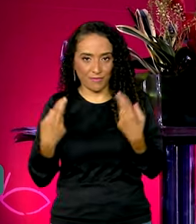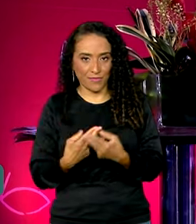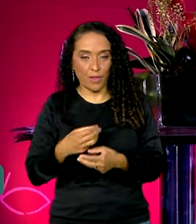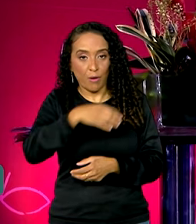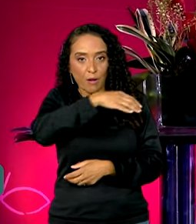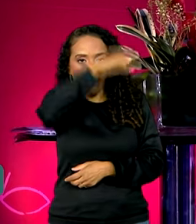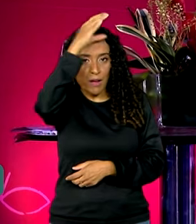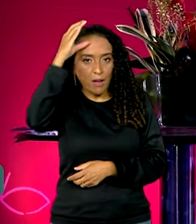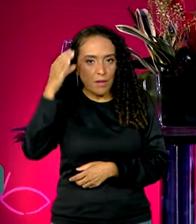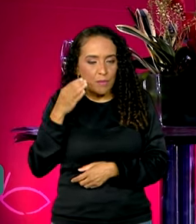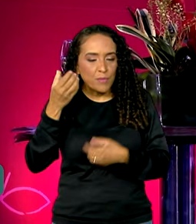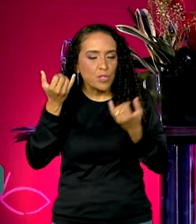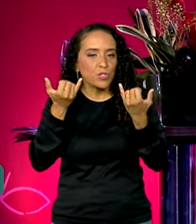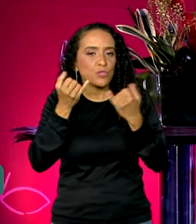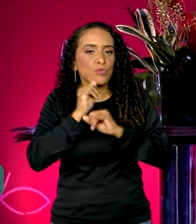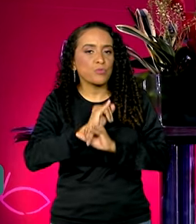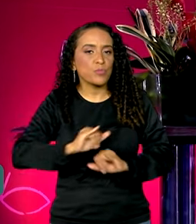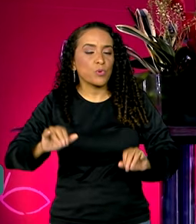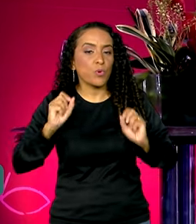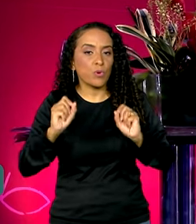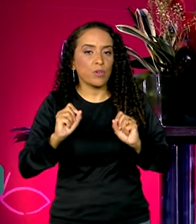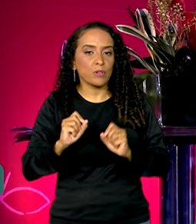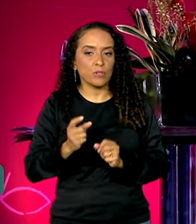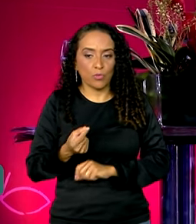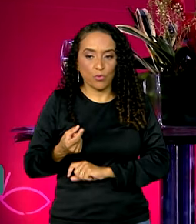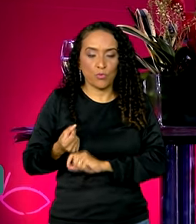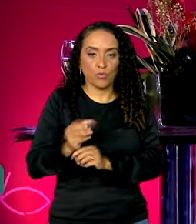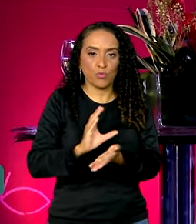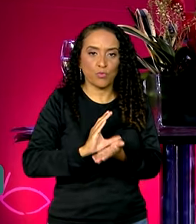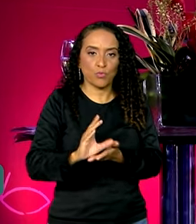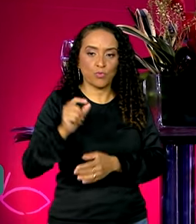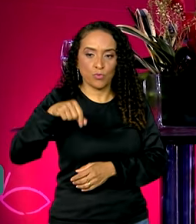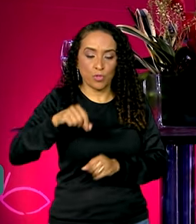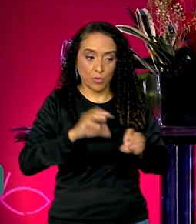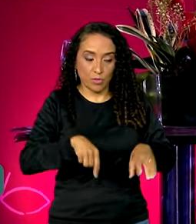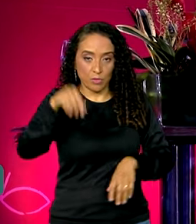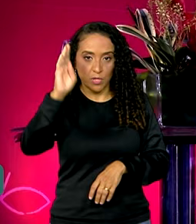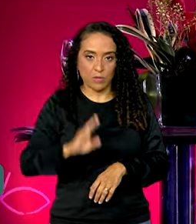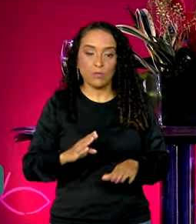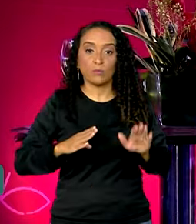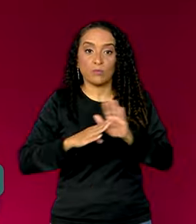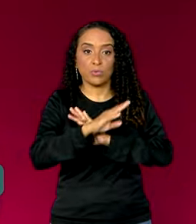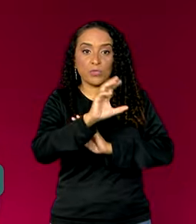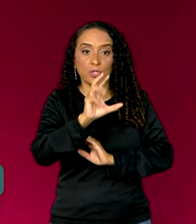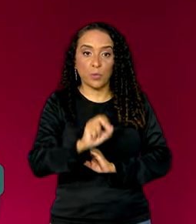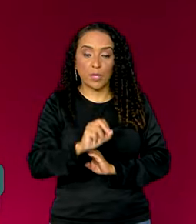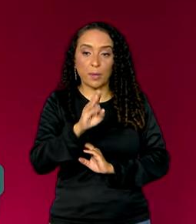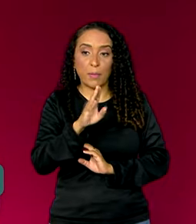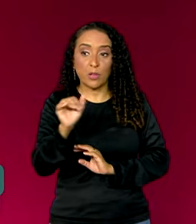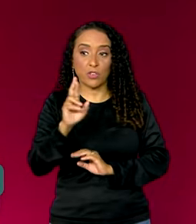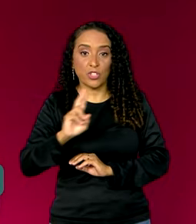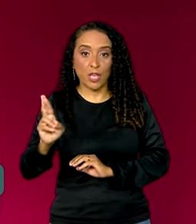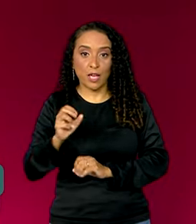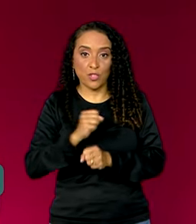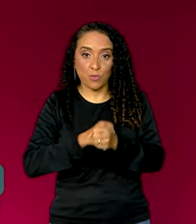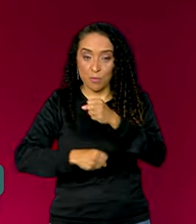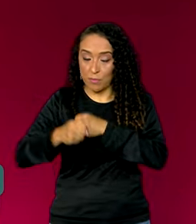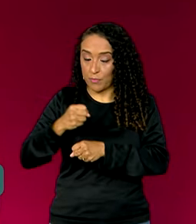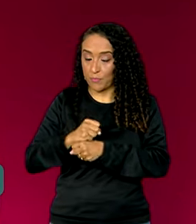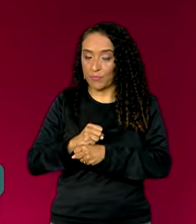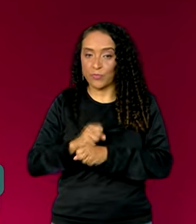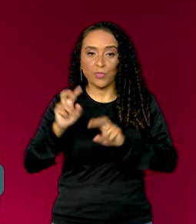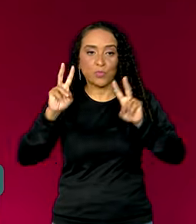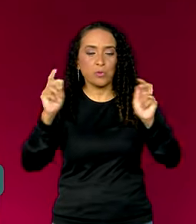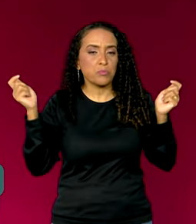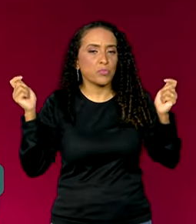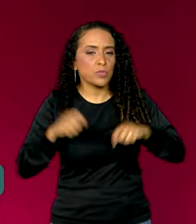Camilo Santana disse que o orçamento da educação no Brasil teve um aumento de 50 bilhões de reais no último ano. Sobre